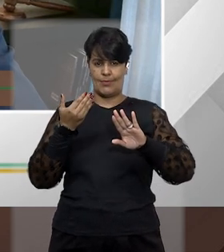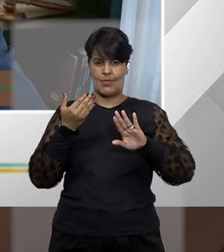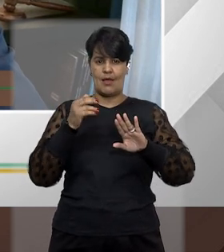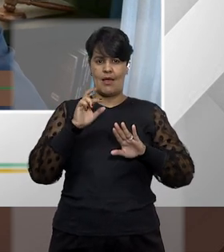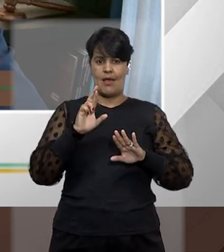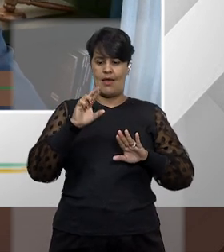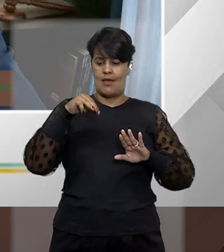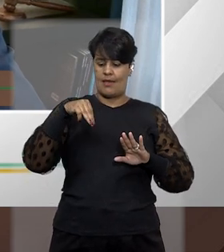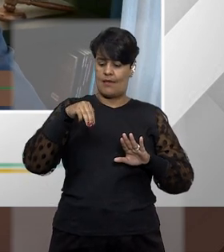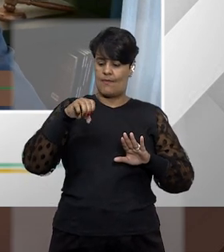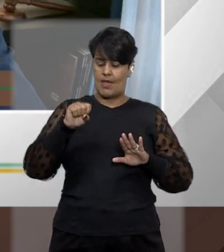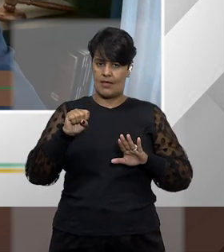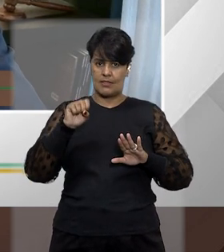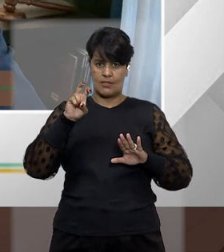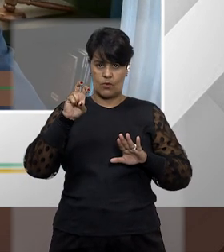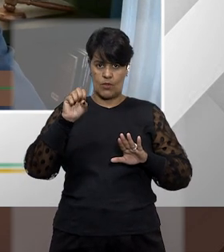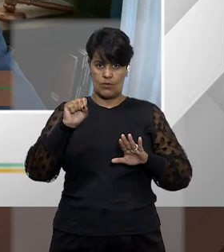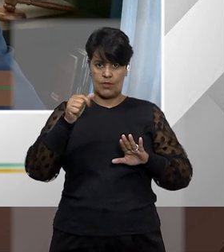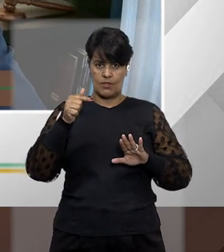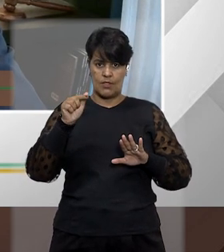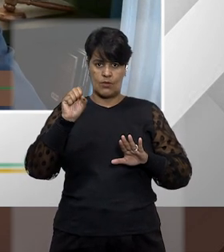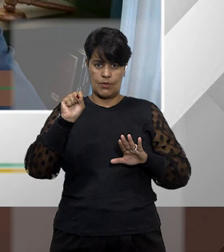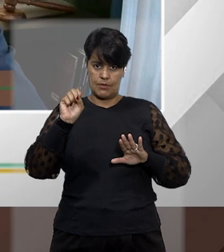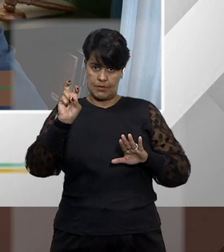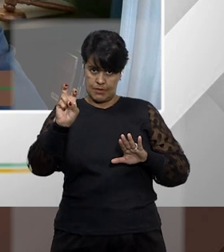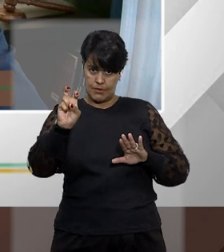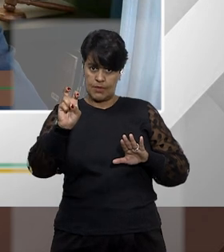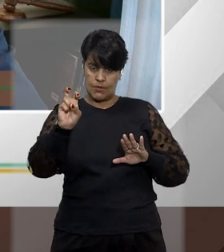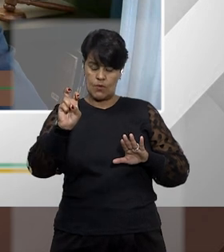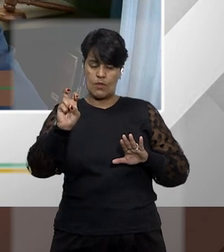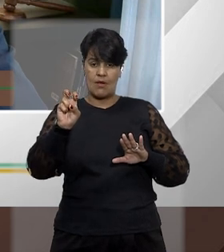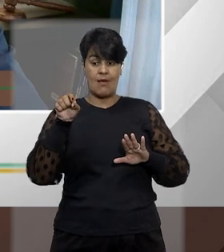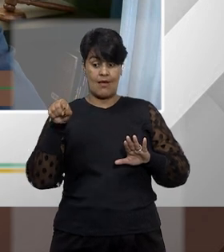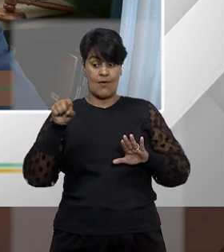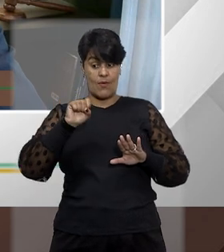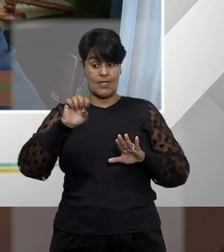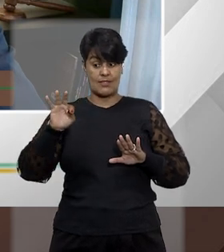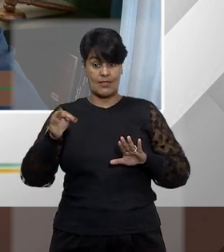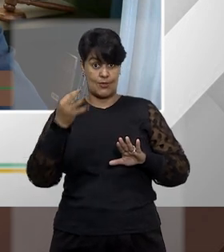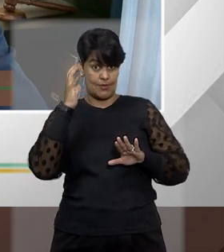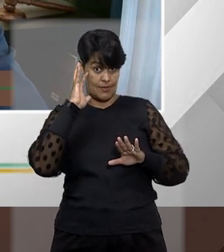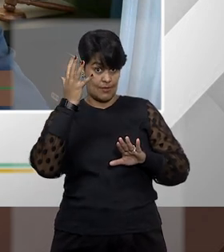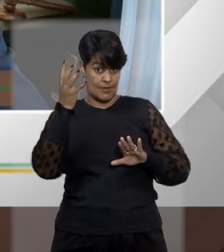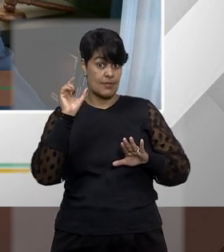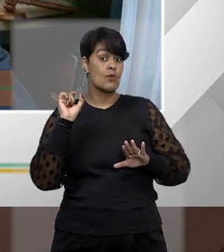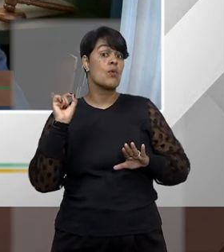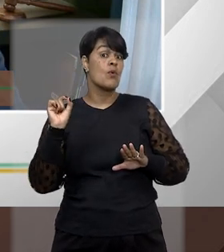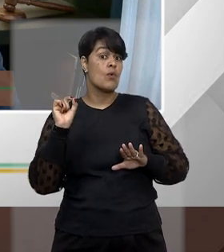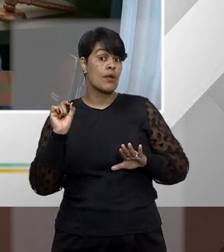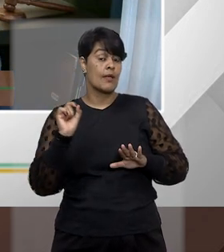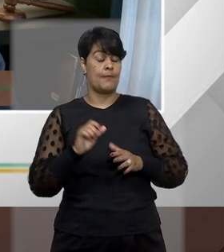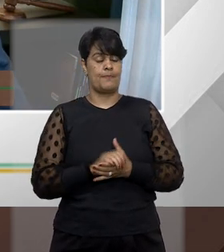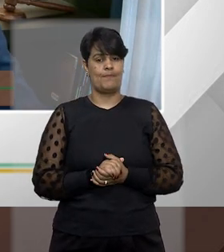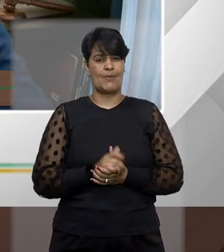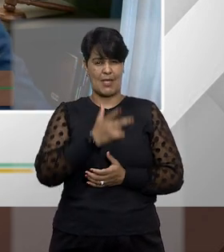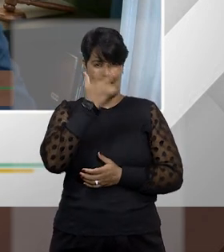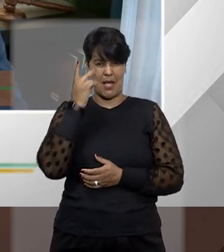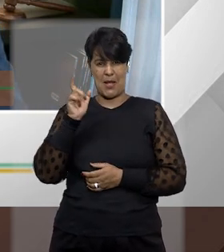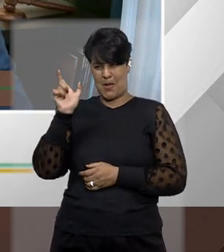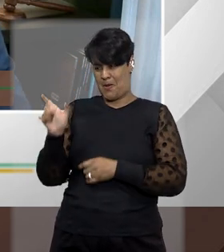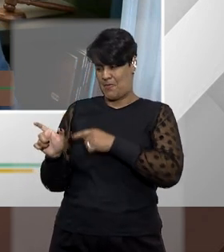no RMS 58785 que essa pessoa que quer discutir